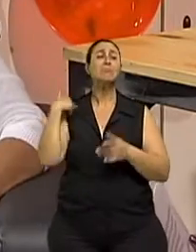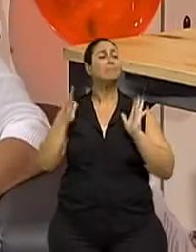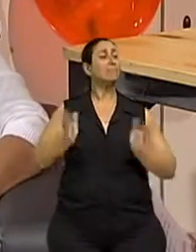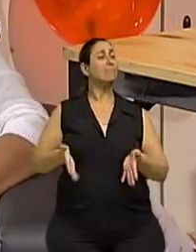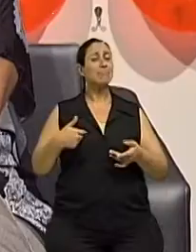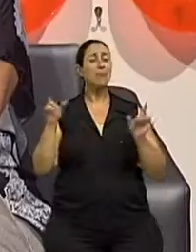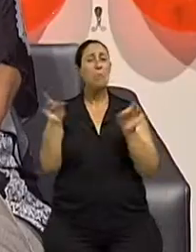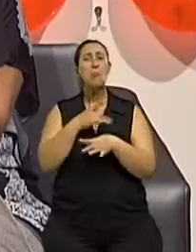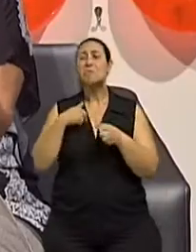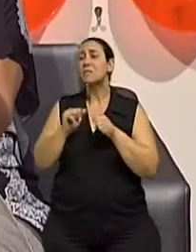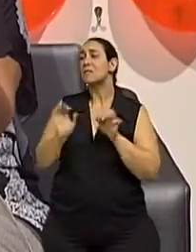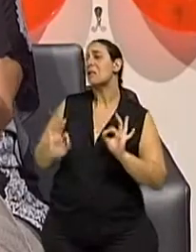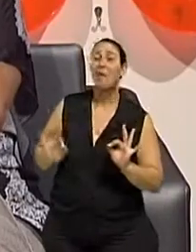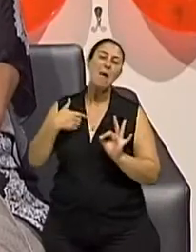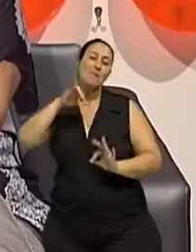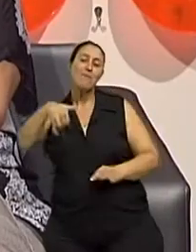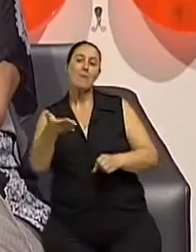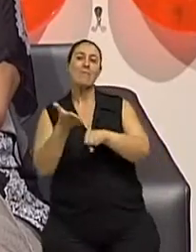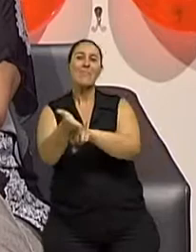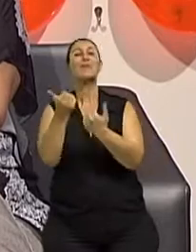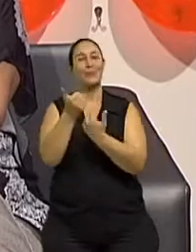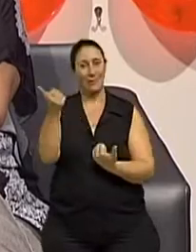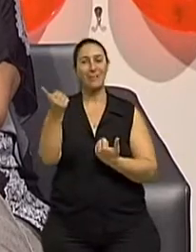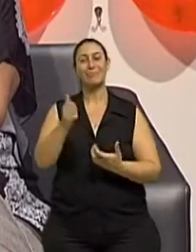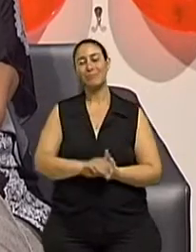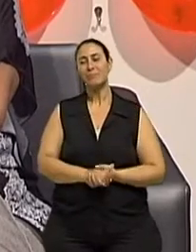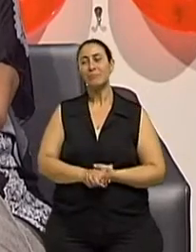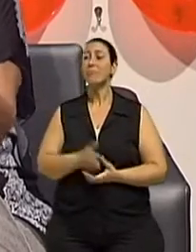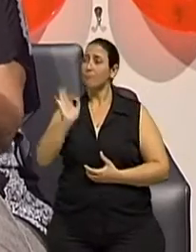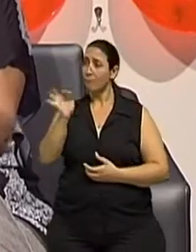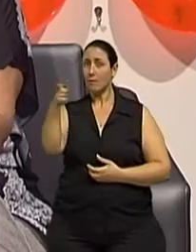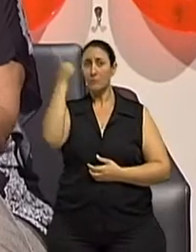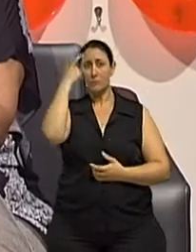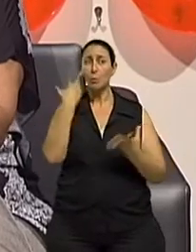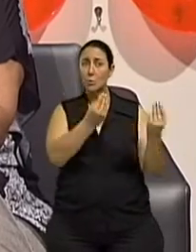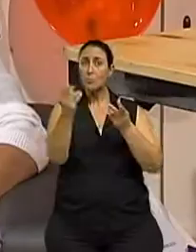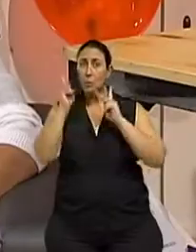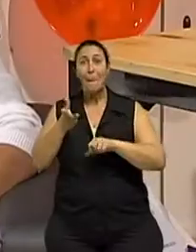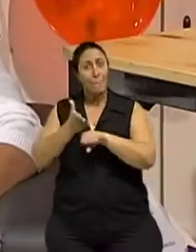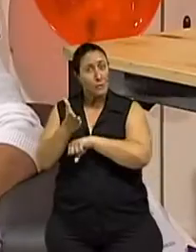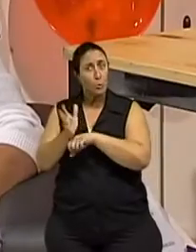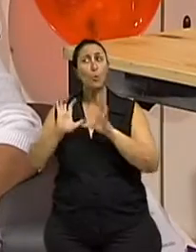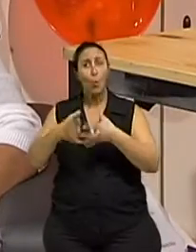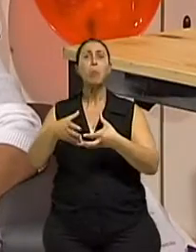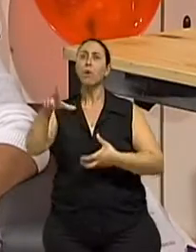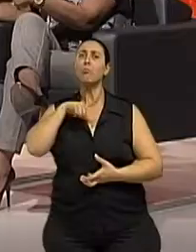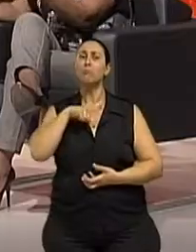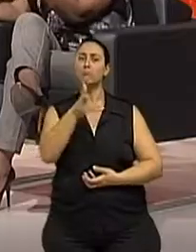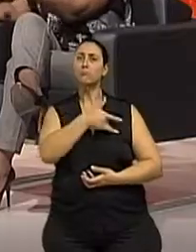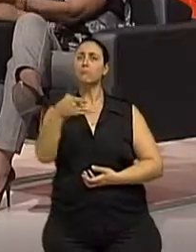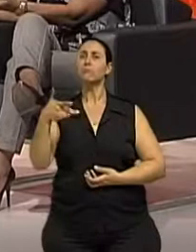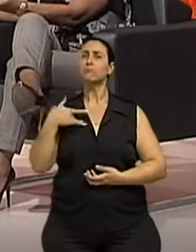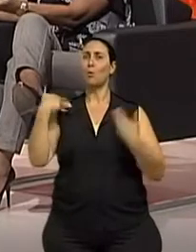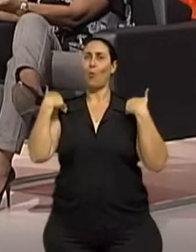dos demais. Não, e a gente sabe que participar de um grupo traz mais saúde física, inclusive, né. Porque tem todo